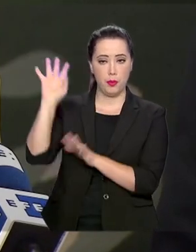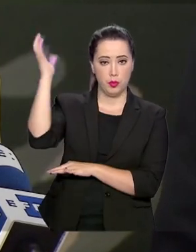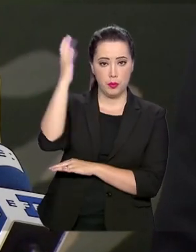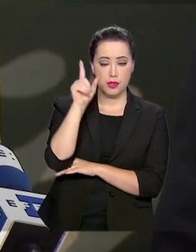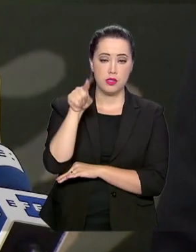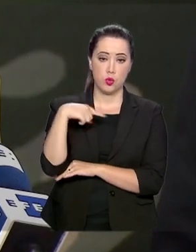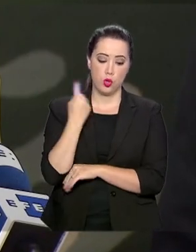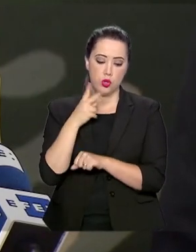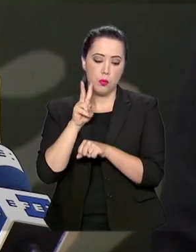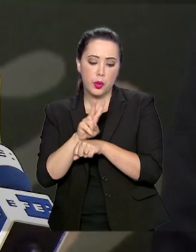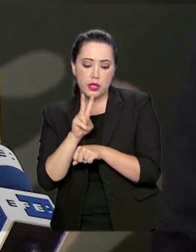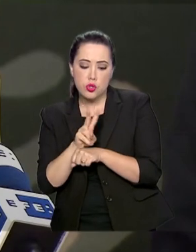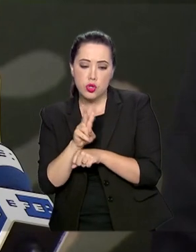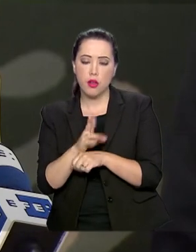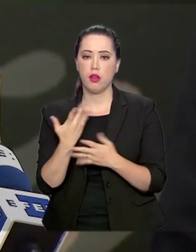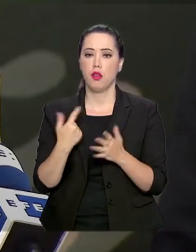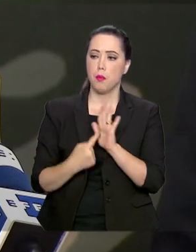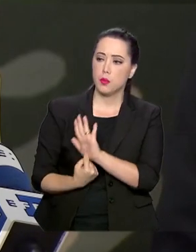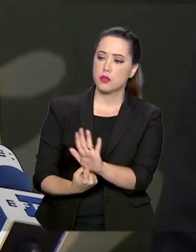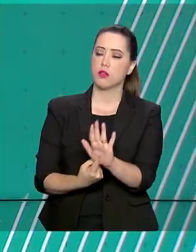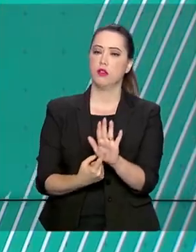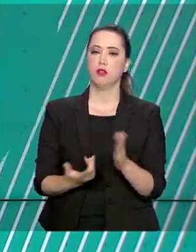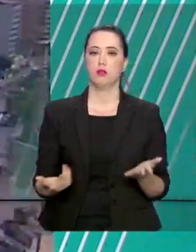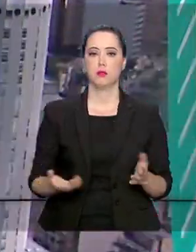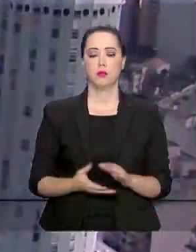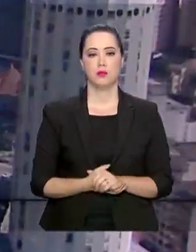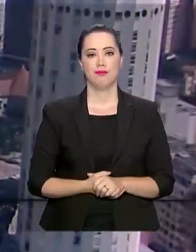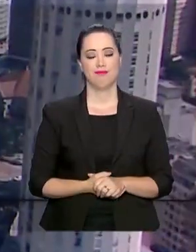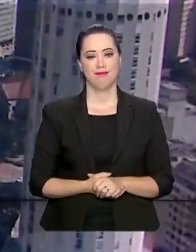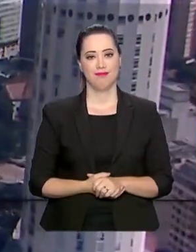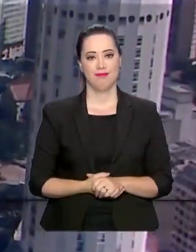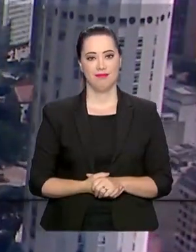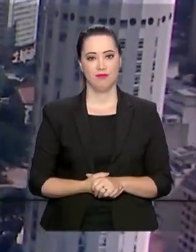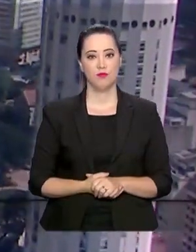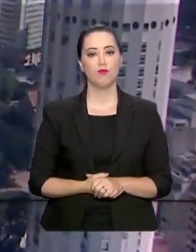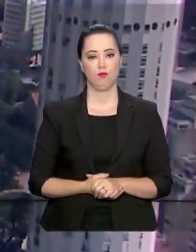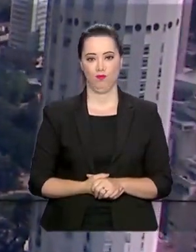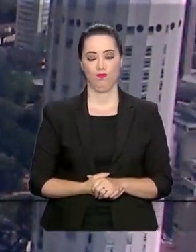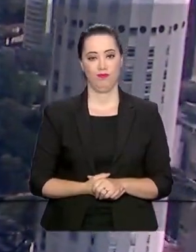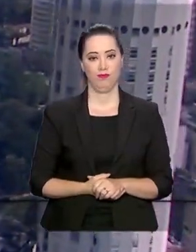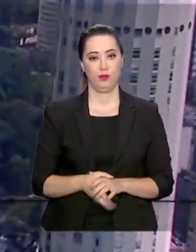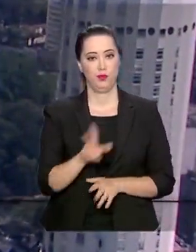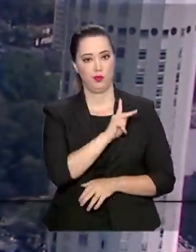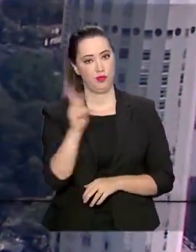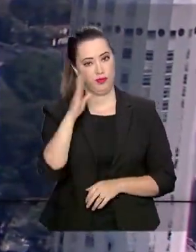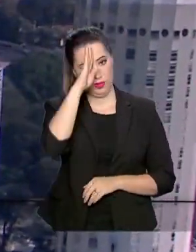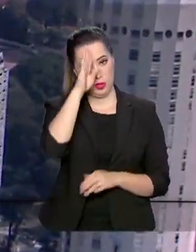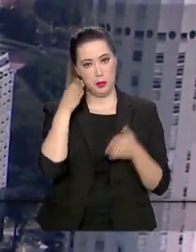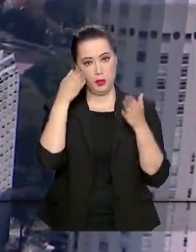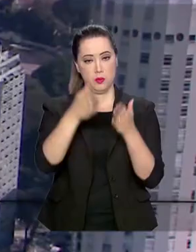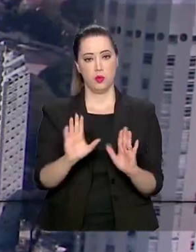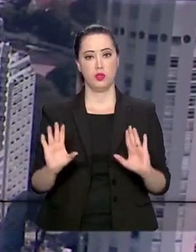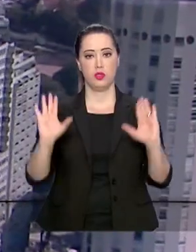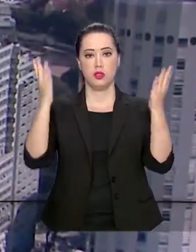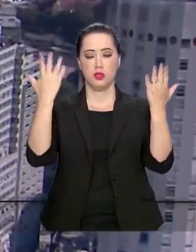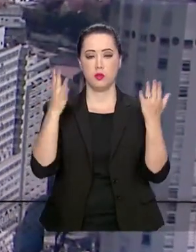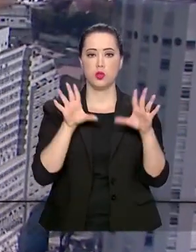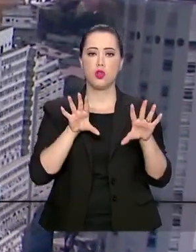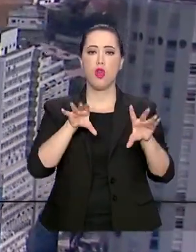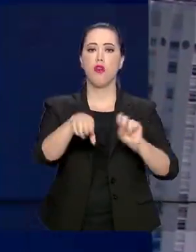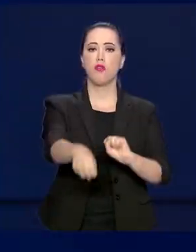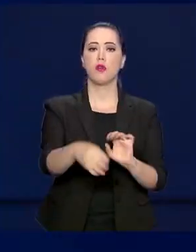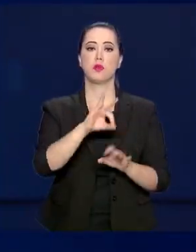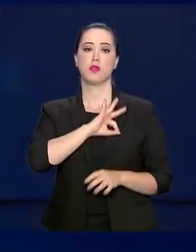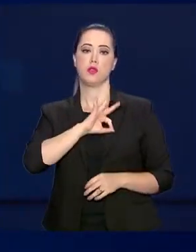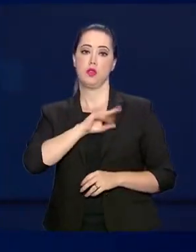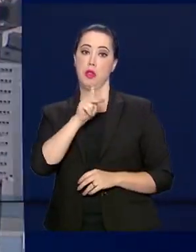protegê-la. Deixar isso claro. O presidente Jair Bolsonaro participou hoje da cerimônia de formação da